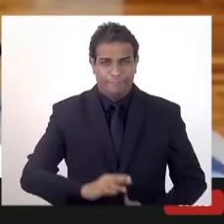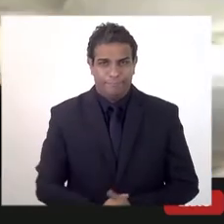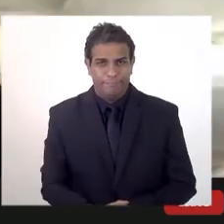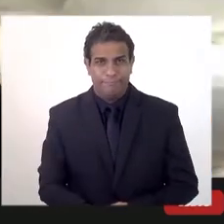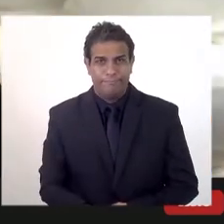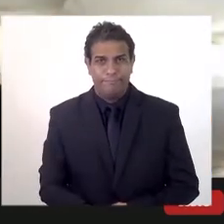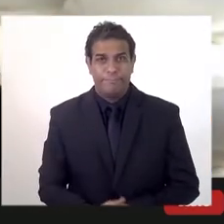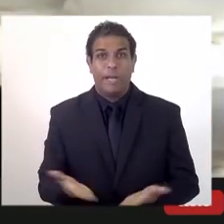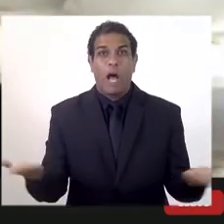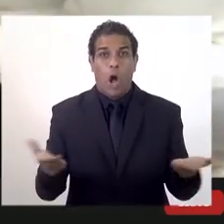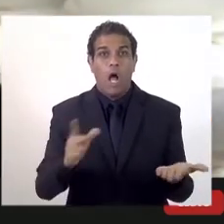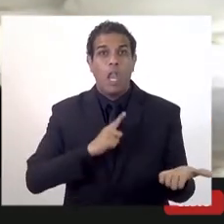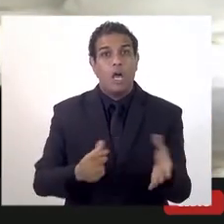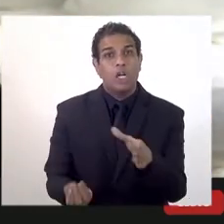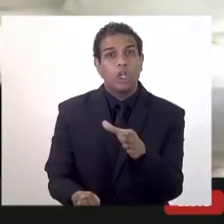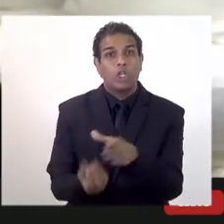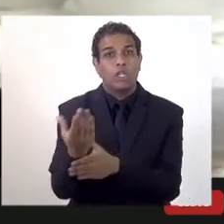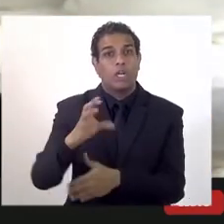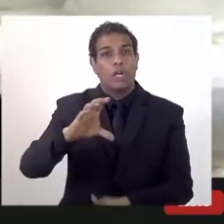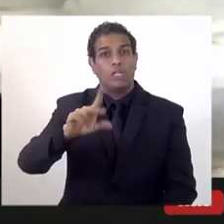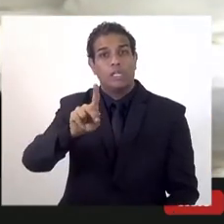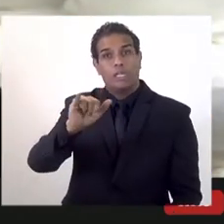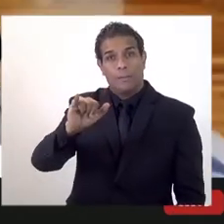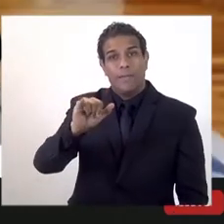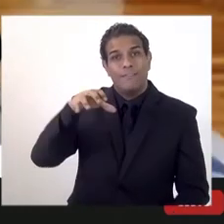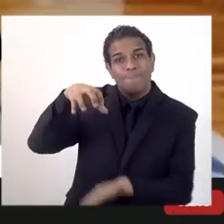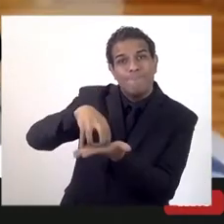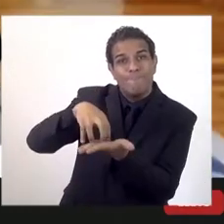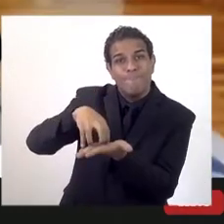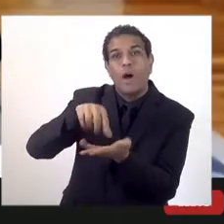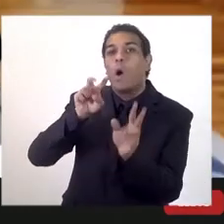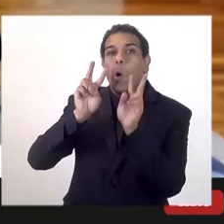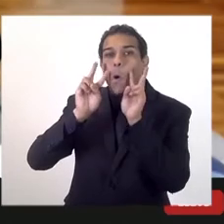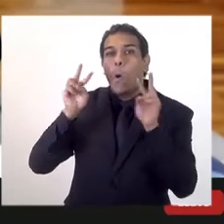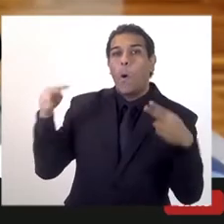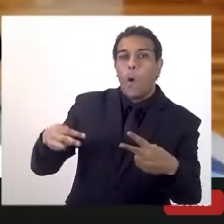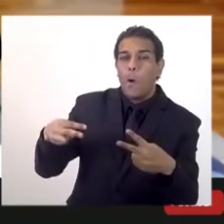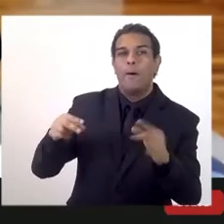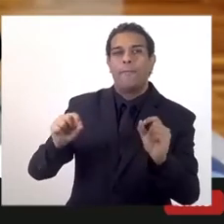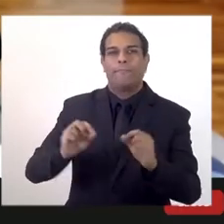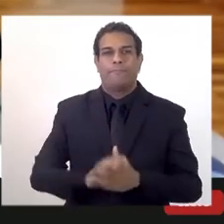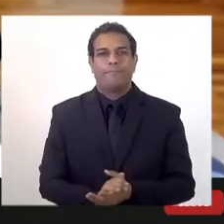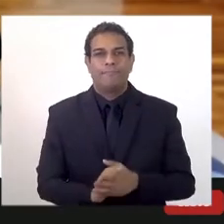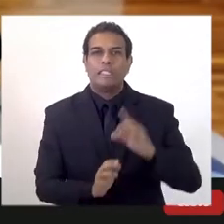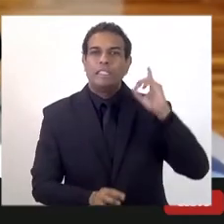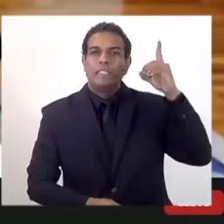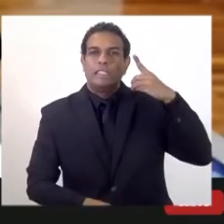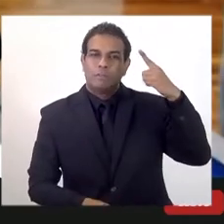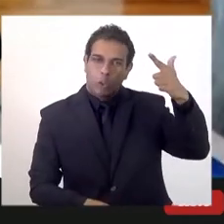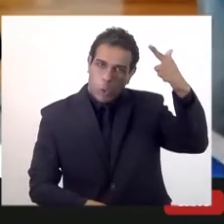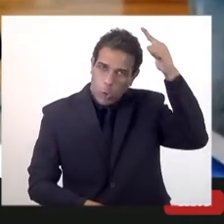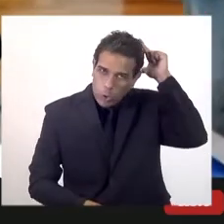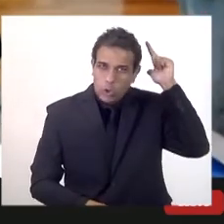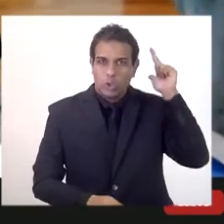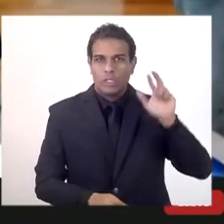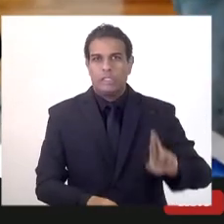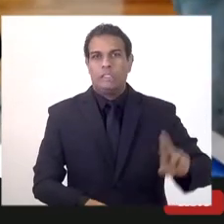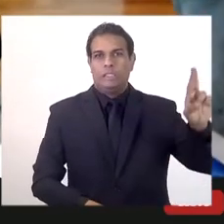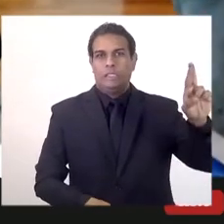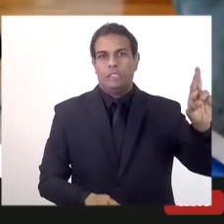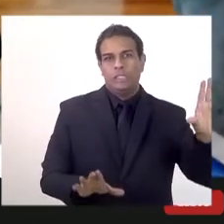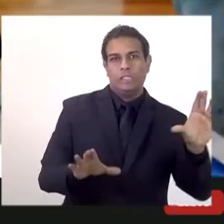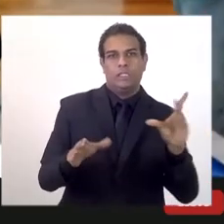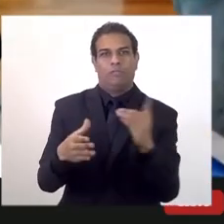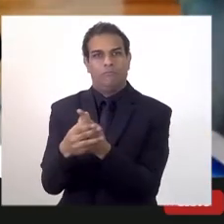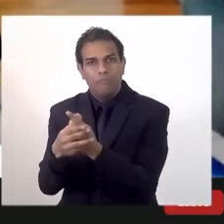CPI de participação especial, onde o deputado Luiz Paulo conduz brilhantemente